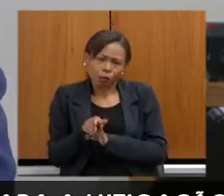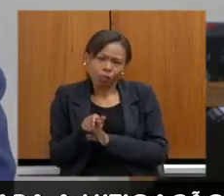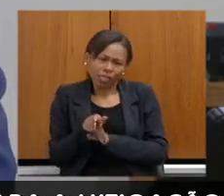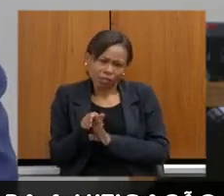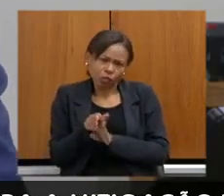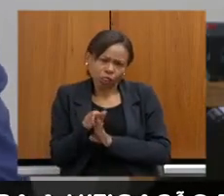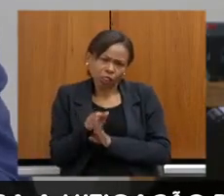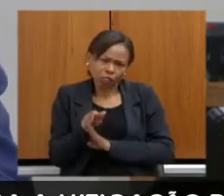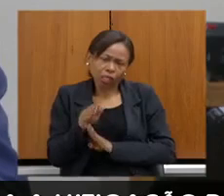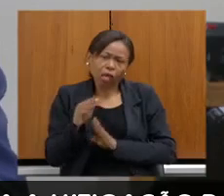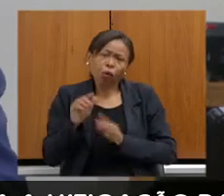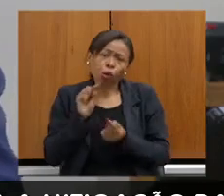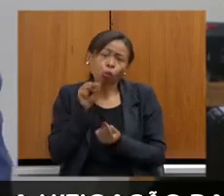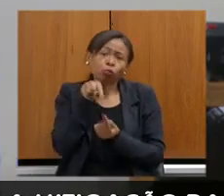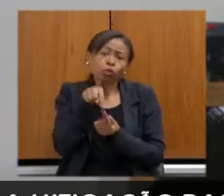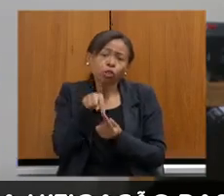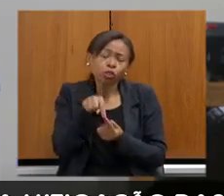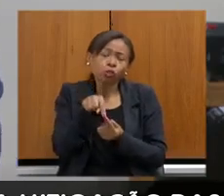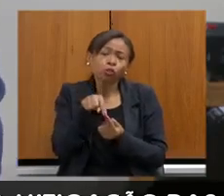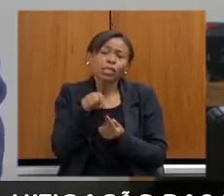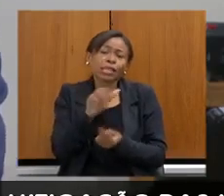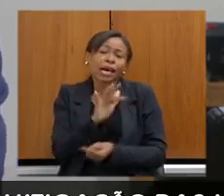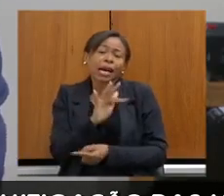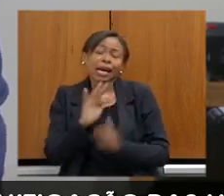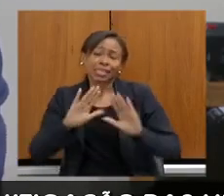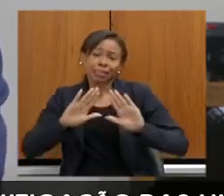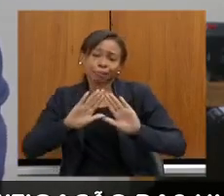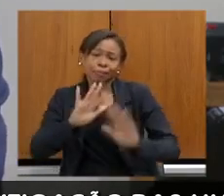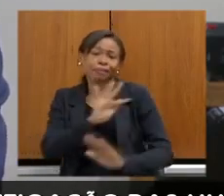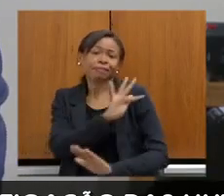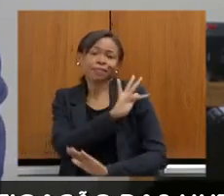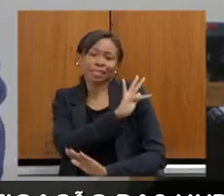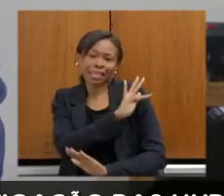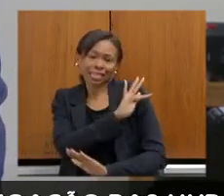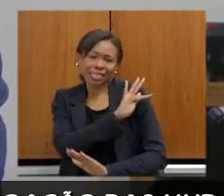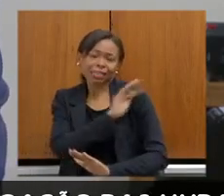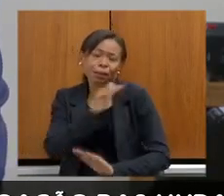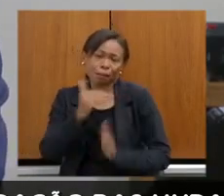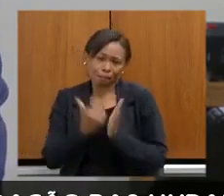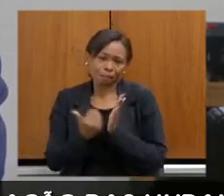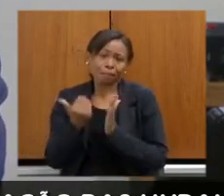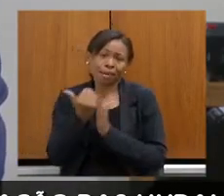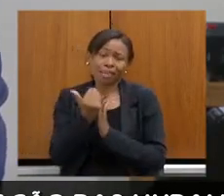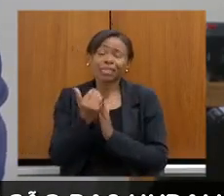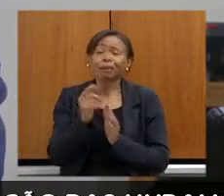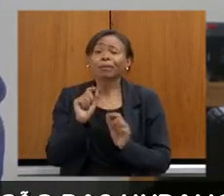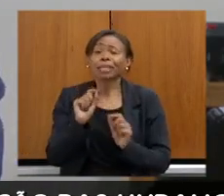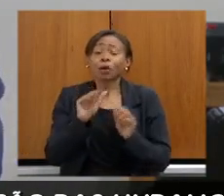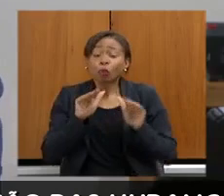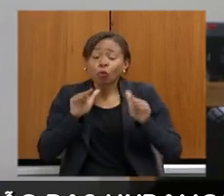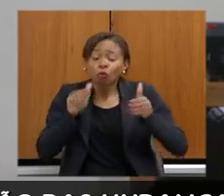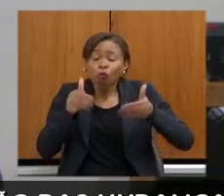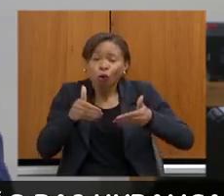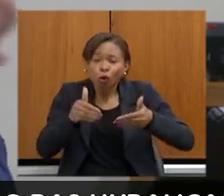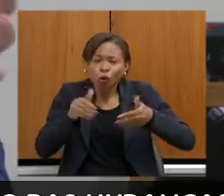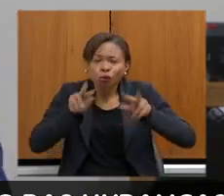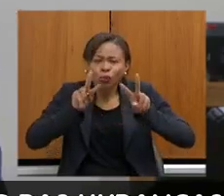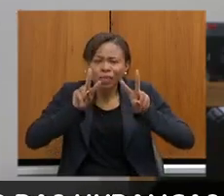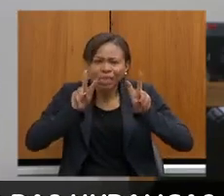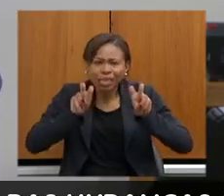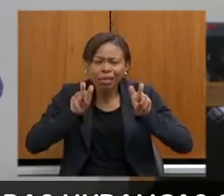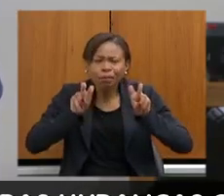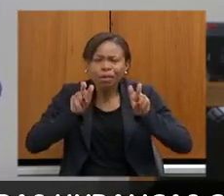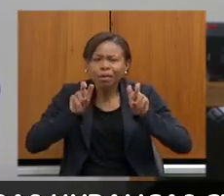o escopo da Assembleia Fiscaliza Mais, para que nós possamos dar ênfase no tema discutido aqui, para que nós não possamos